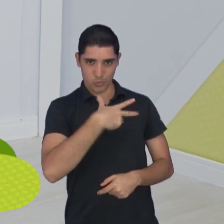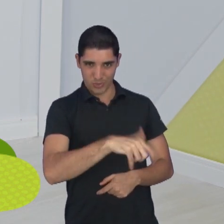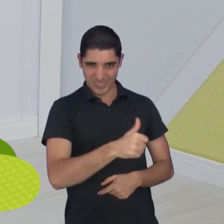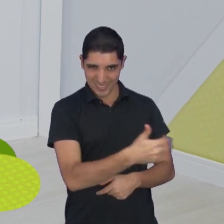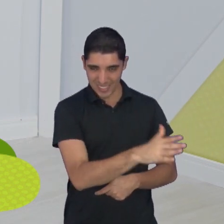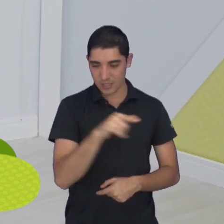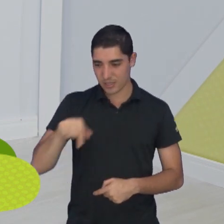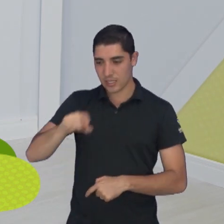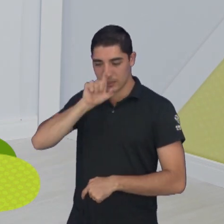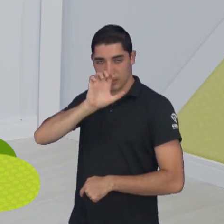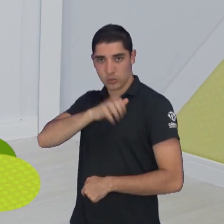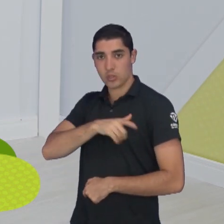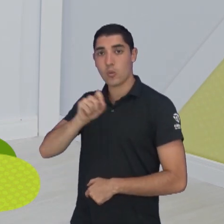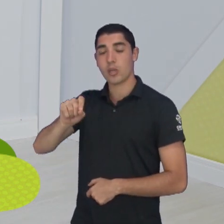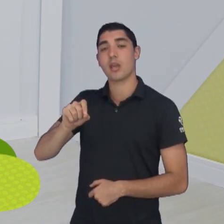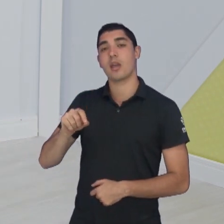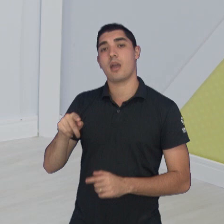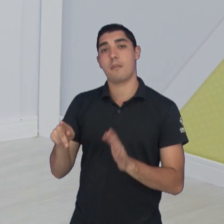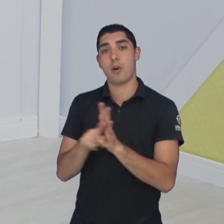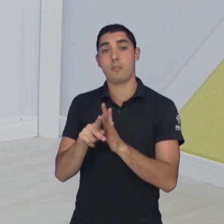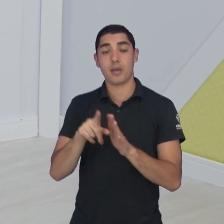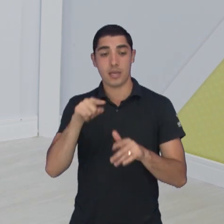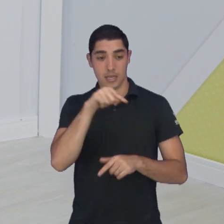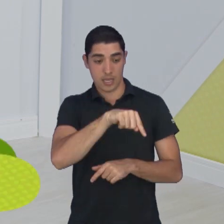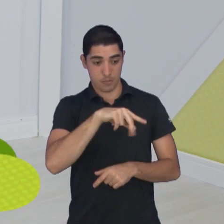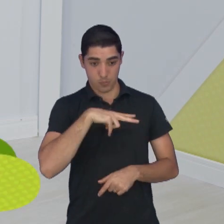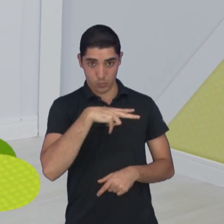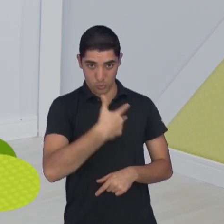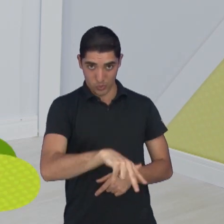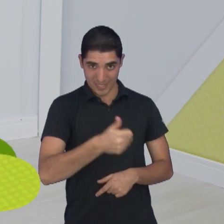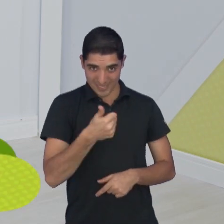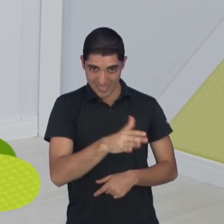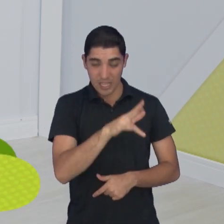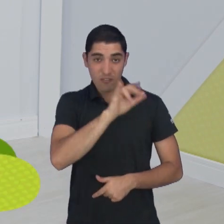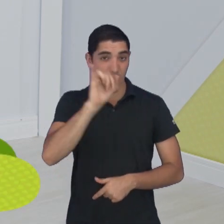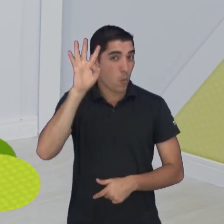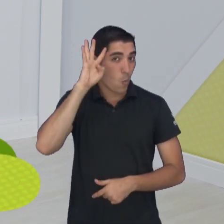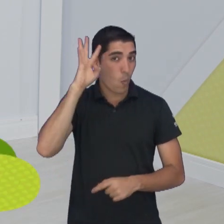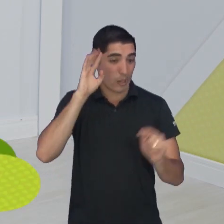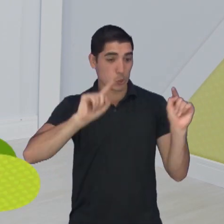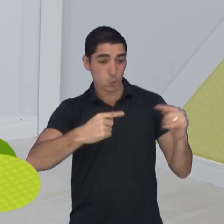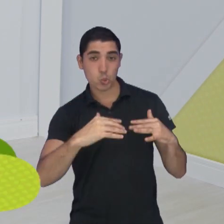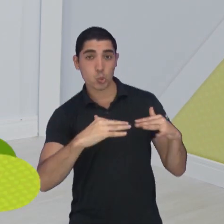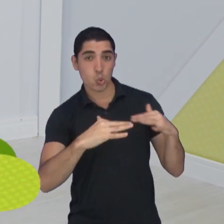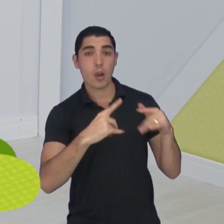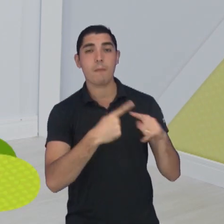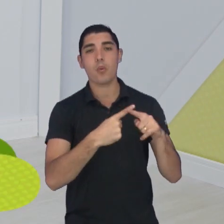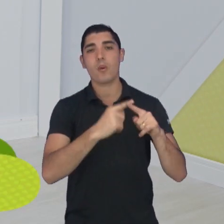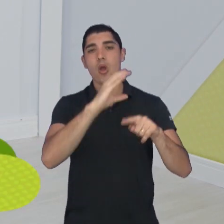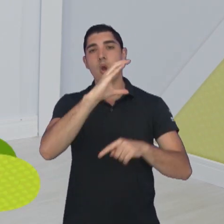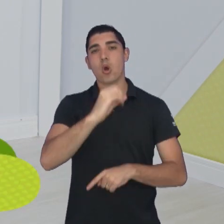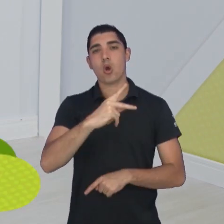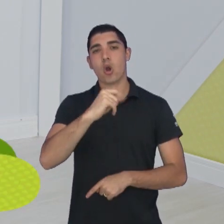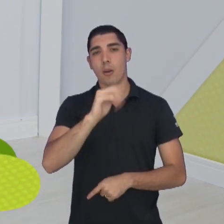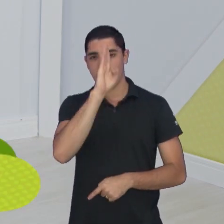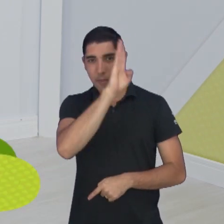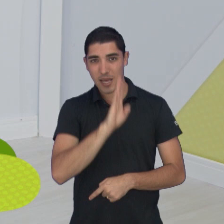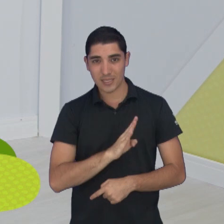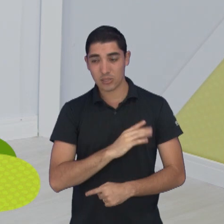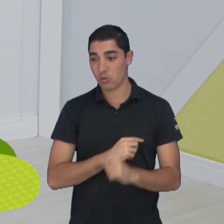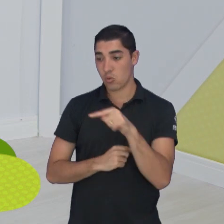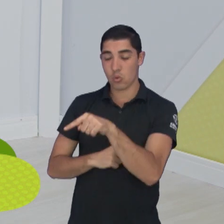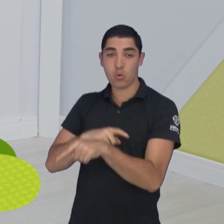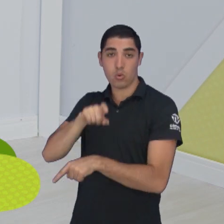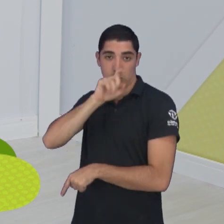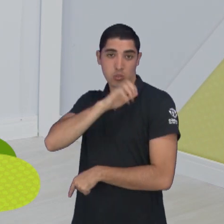que fará sua estreia na Copa do Brasil. Ou seja, o São José vai pegar um time, entre aspas, mais cansado, porque vai jogar no meio de semana